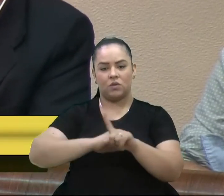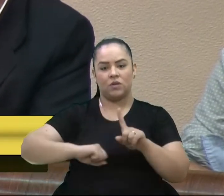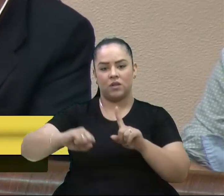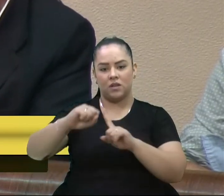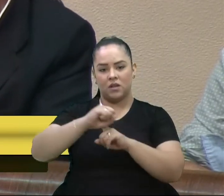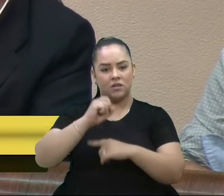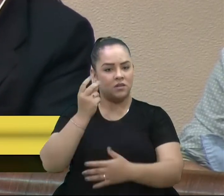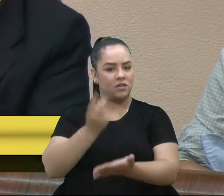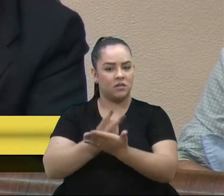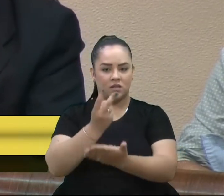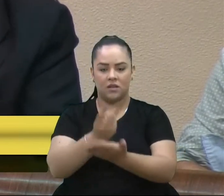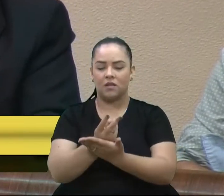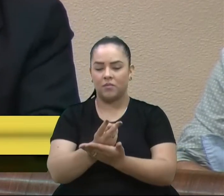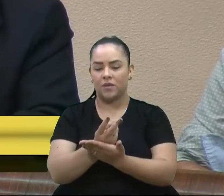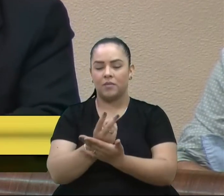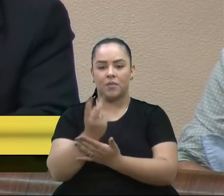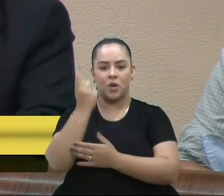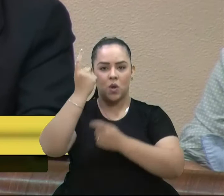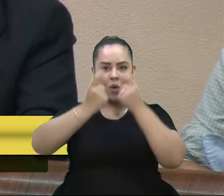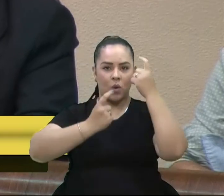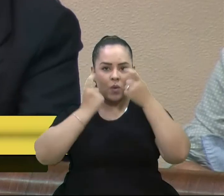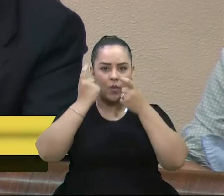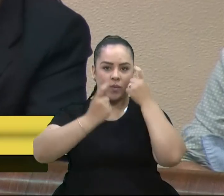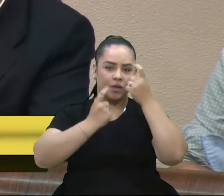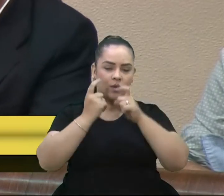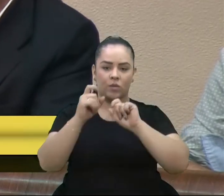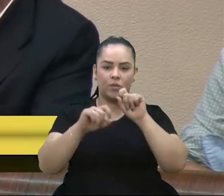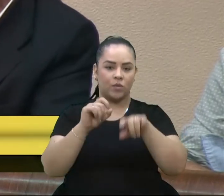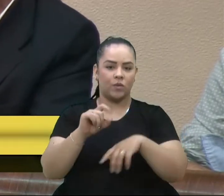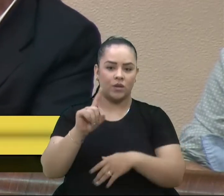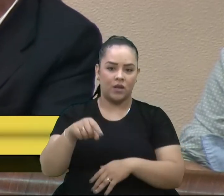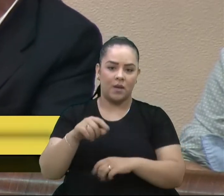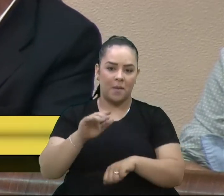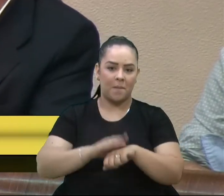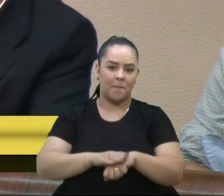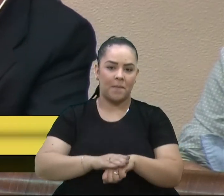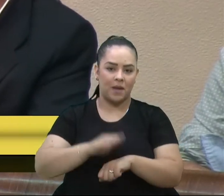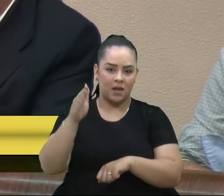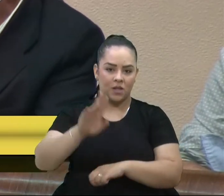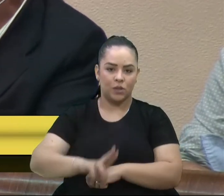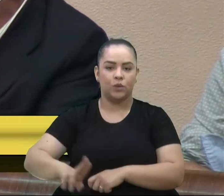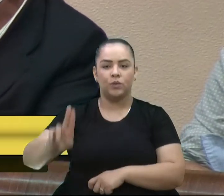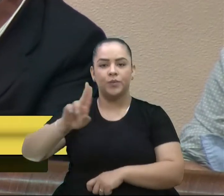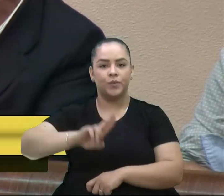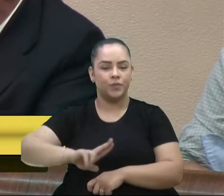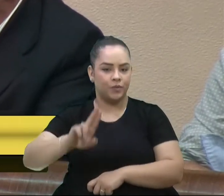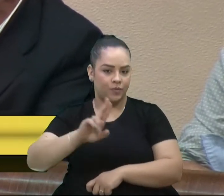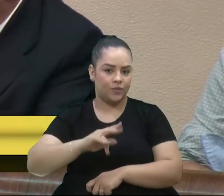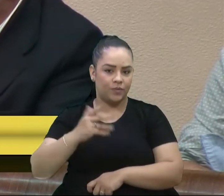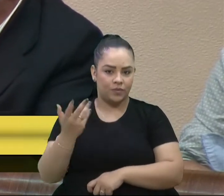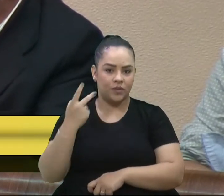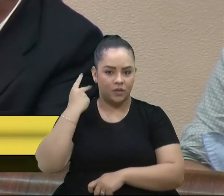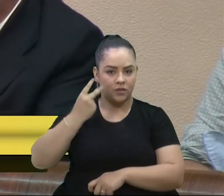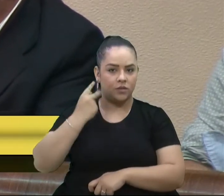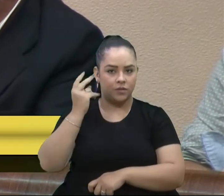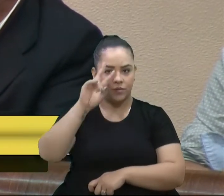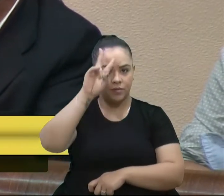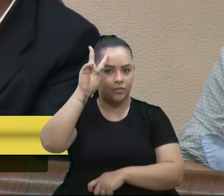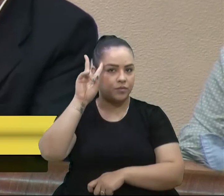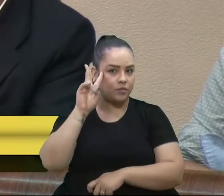certa preocupação, além do grau, do aumento de uso de agrotóxicos, vereador Velocino,